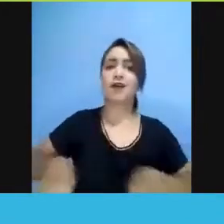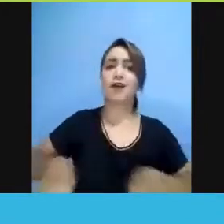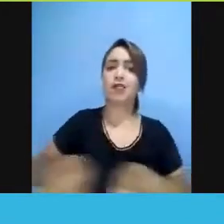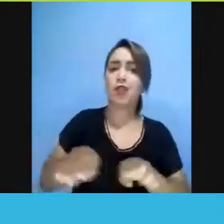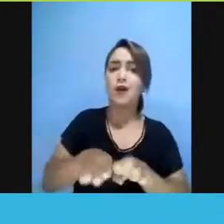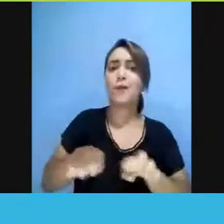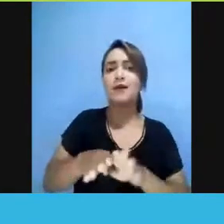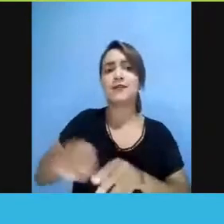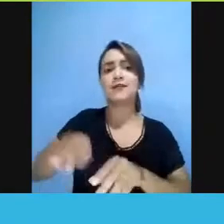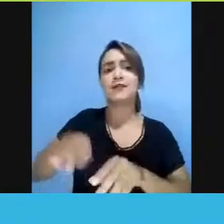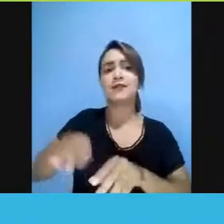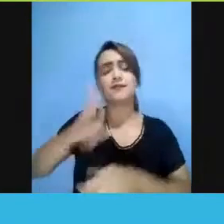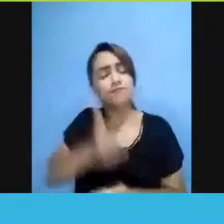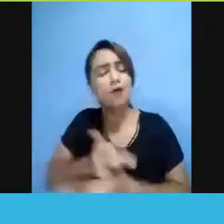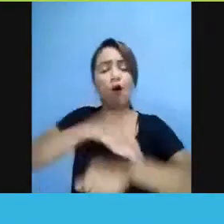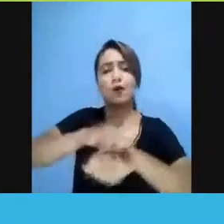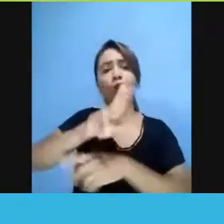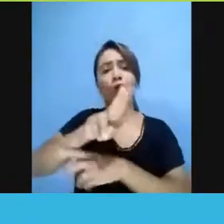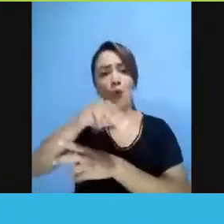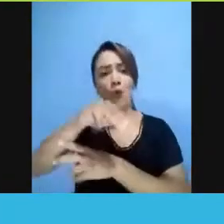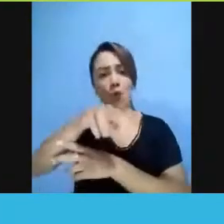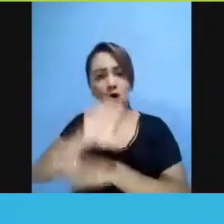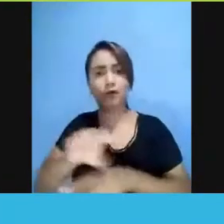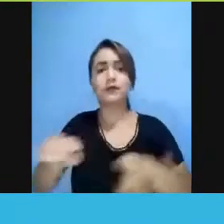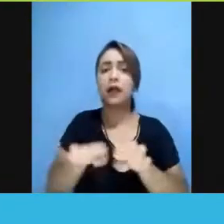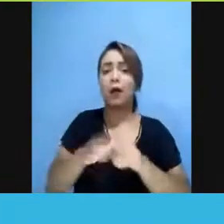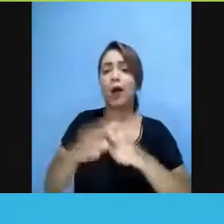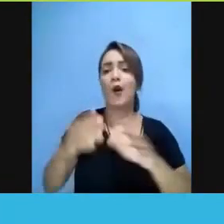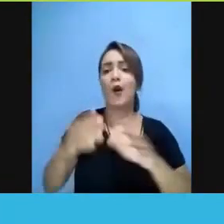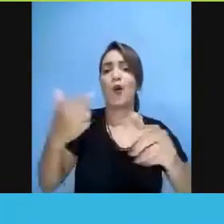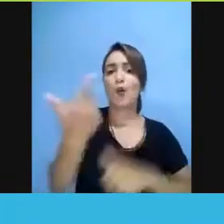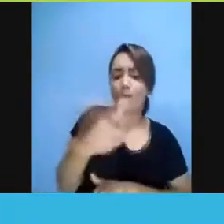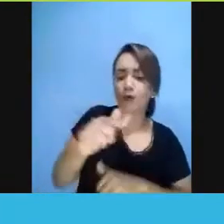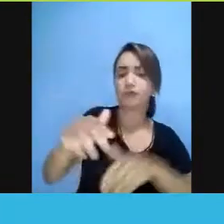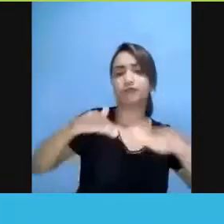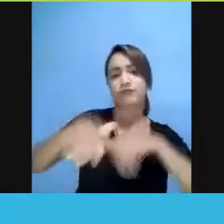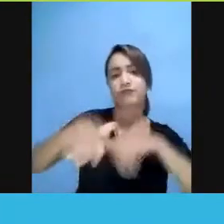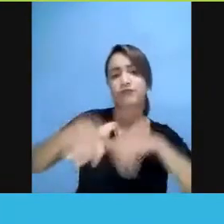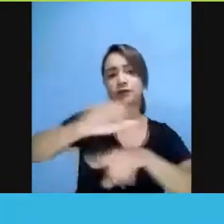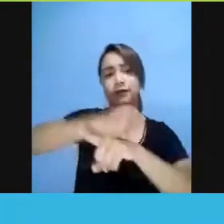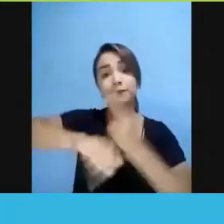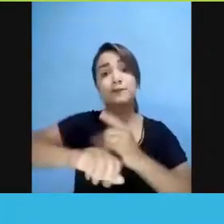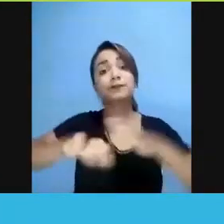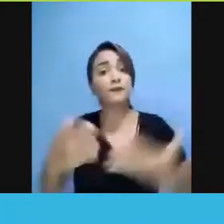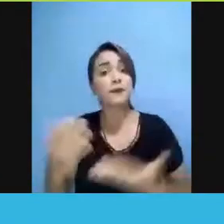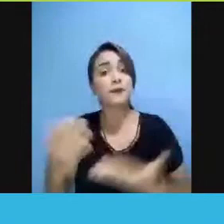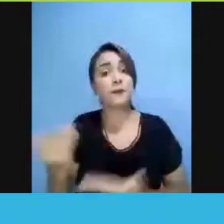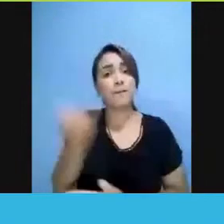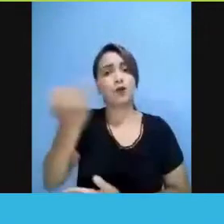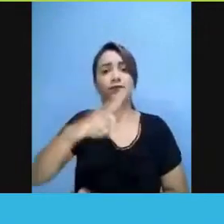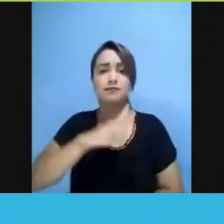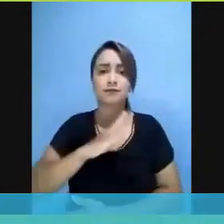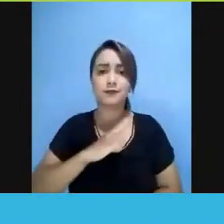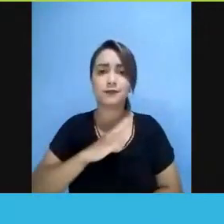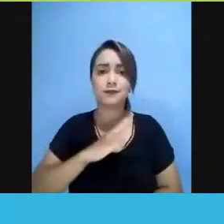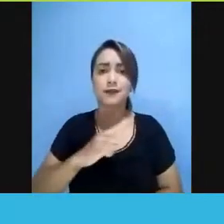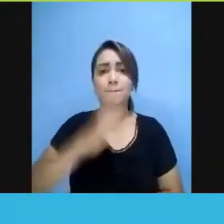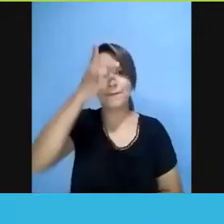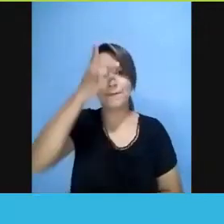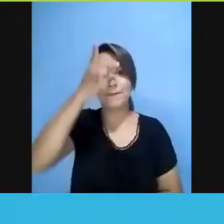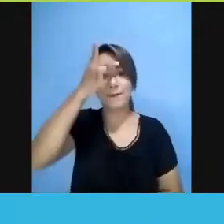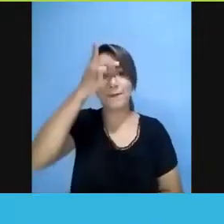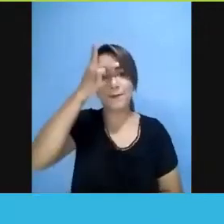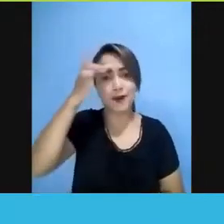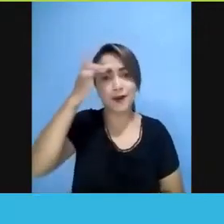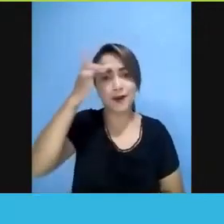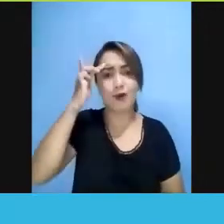Estudantes, mas também com outros movimentos sociais, né? E é importante que nós tenhamos pessoas, assim, sensíveis